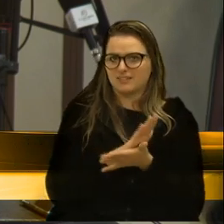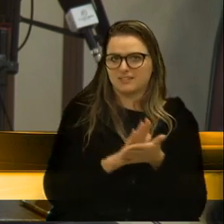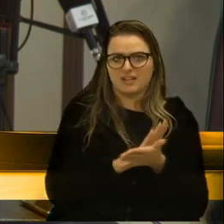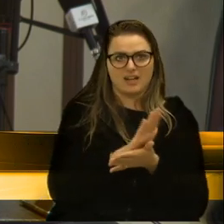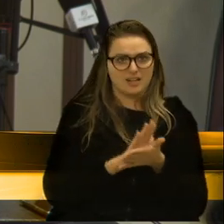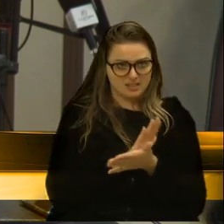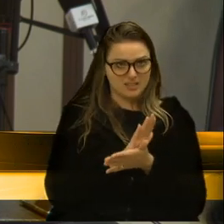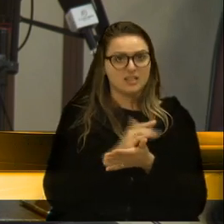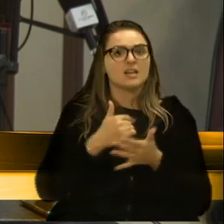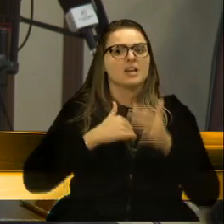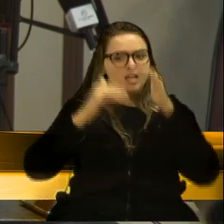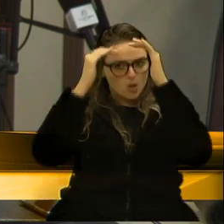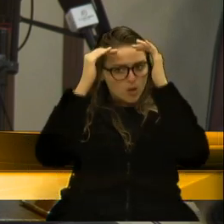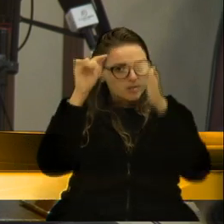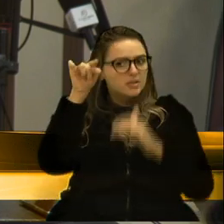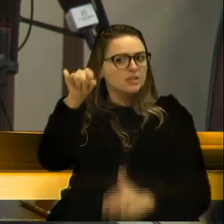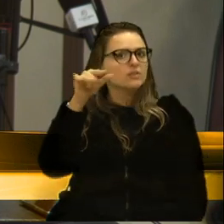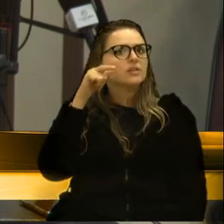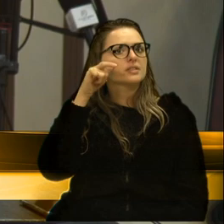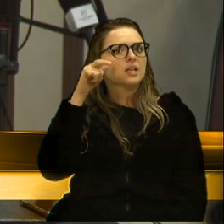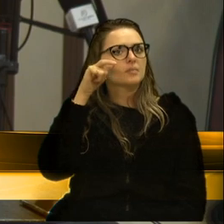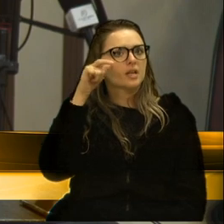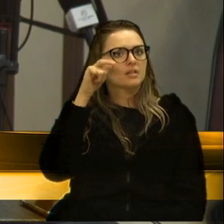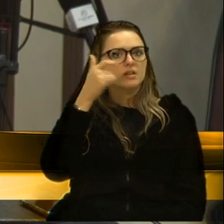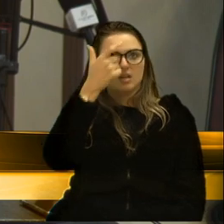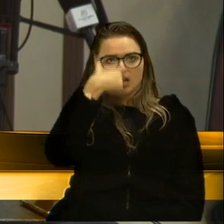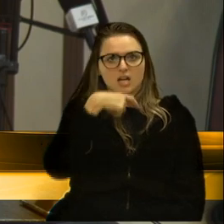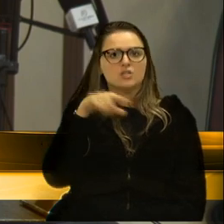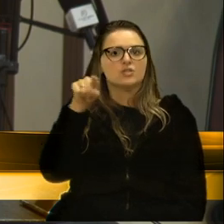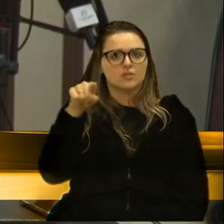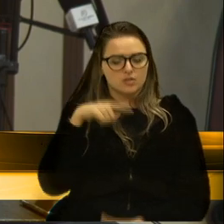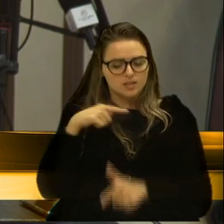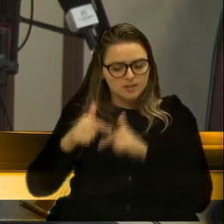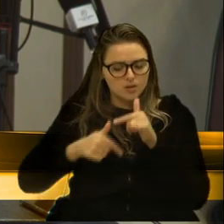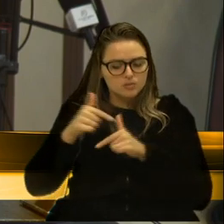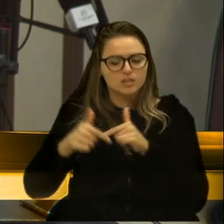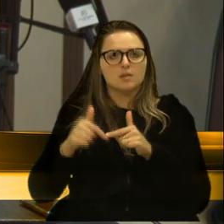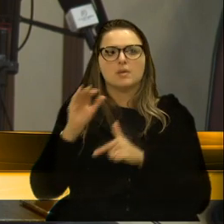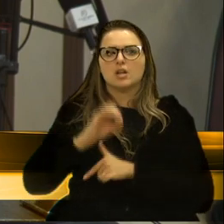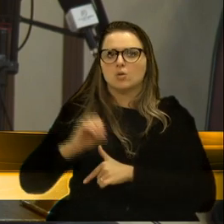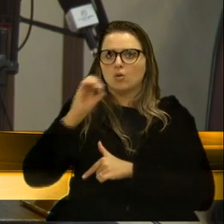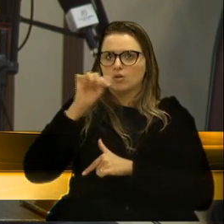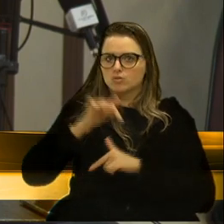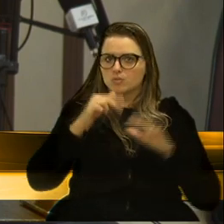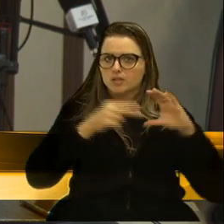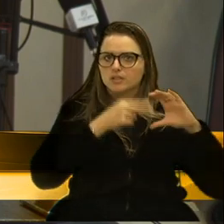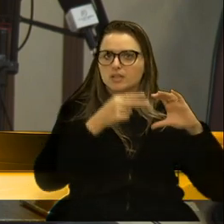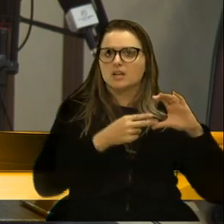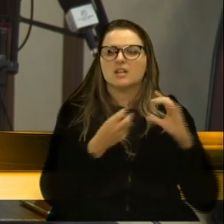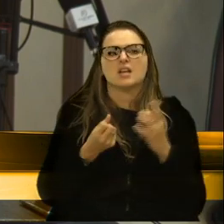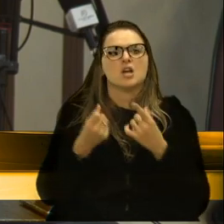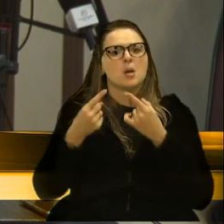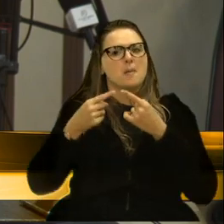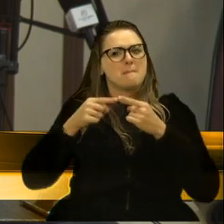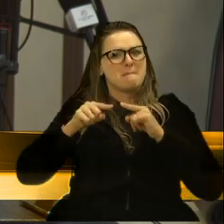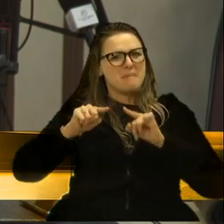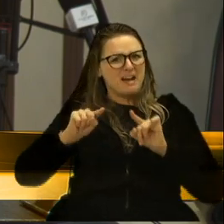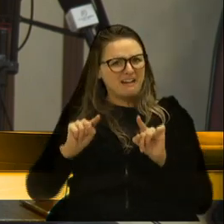Lhe respeito muito. Acho que o senhor tem um trabalho fantástico aqui na casa. Mas essas